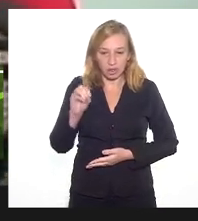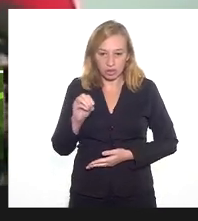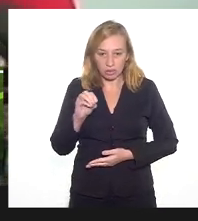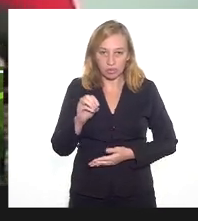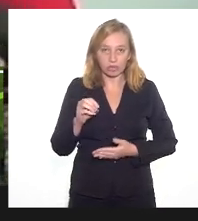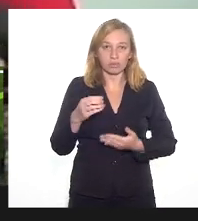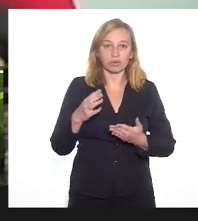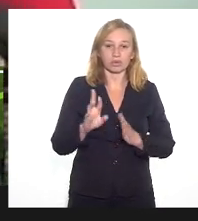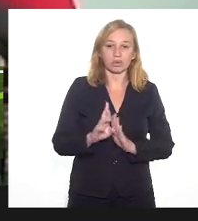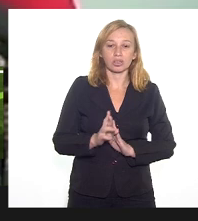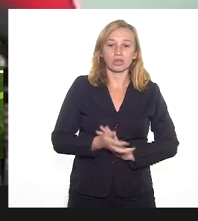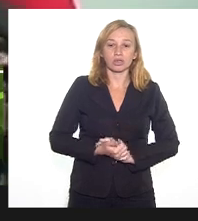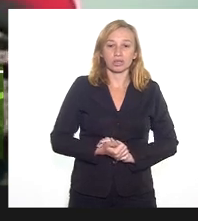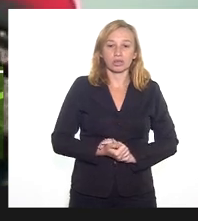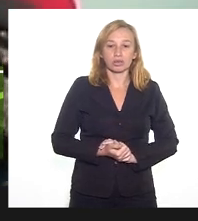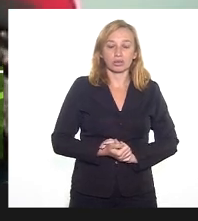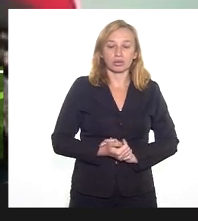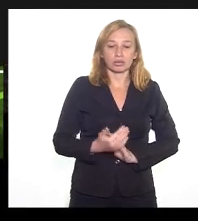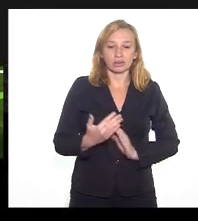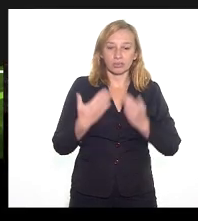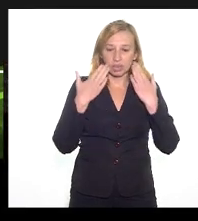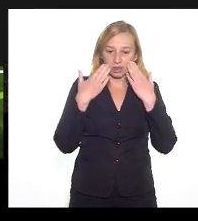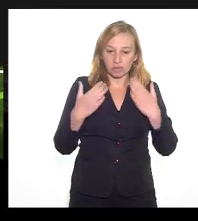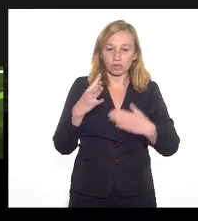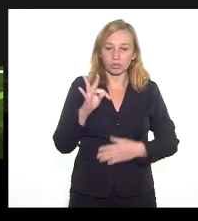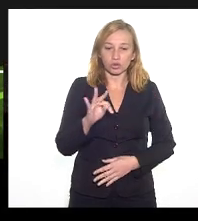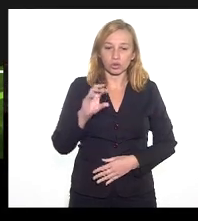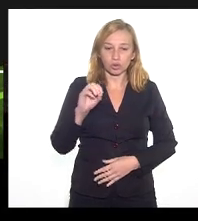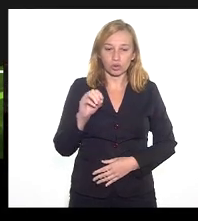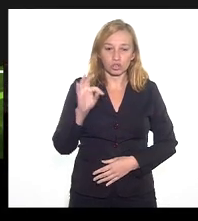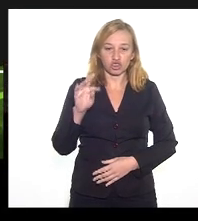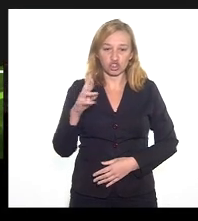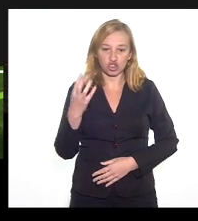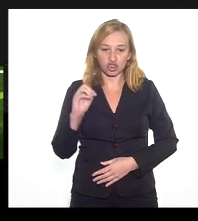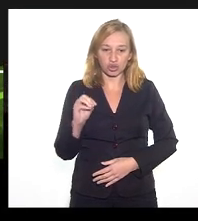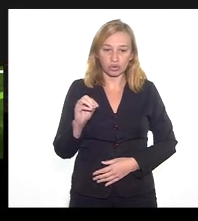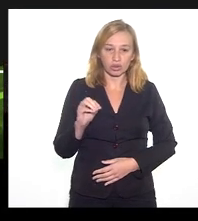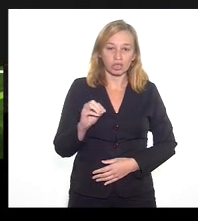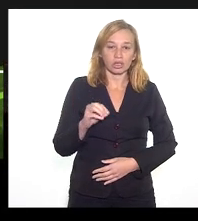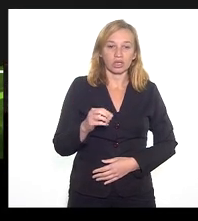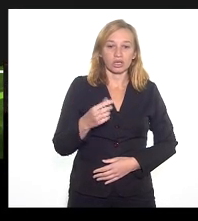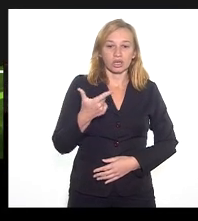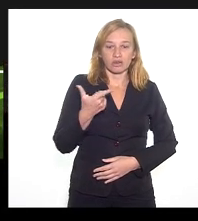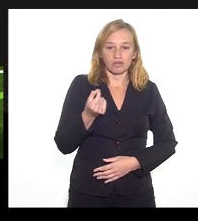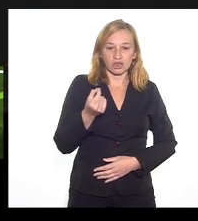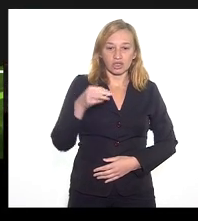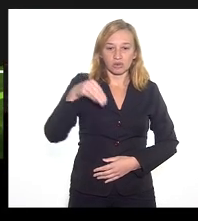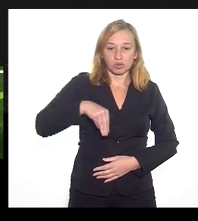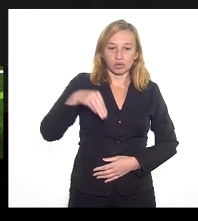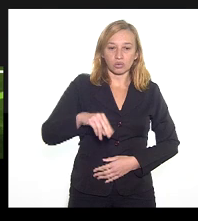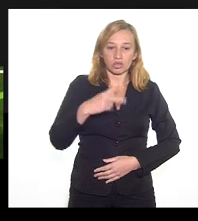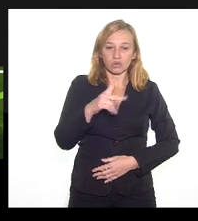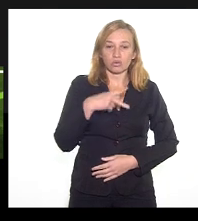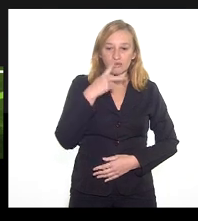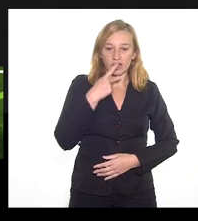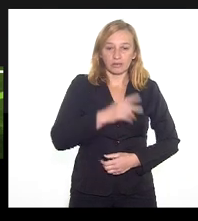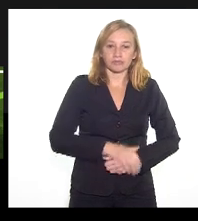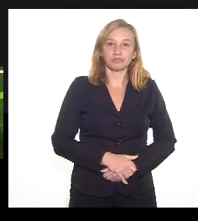se apresentando como totinho. Por favor, V. Exª tem 20 minutos para suas considerações.